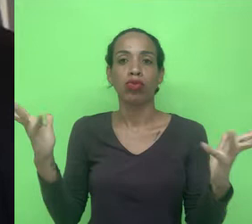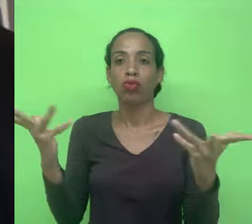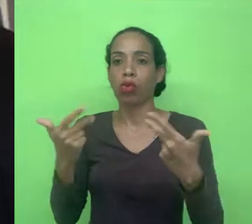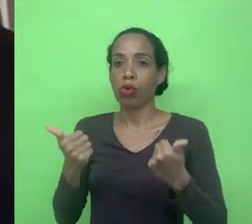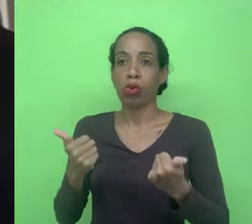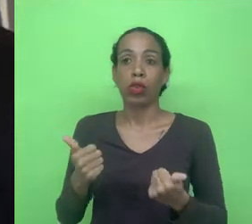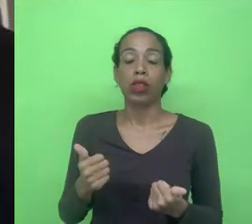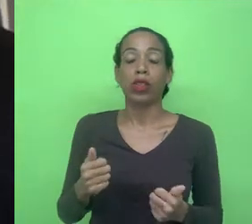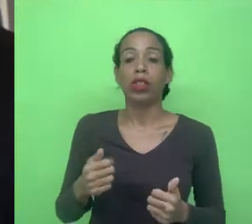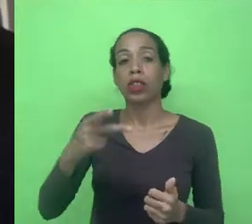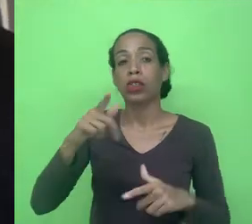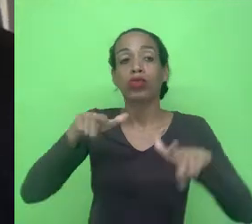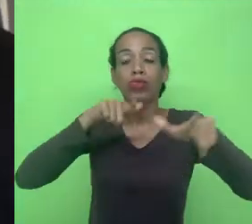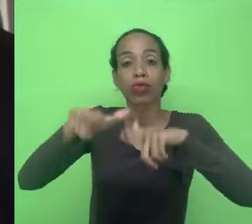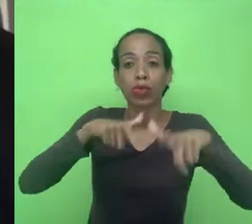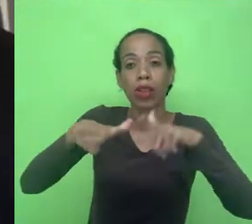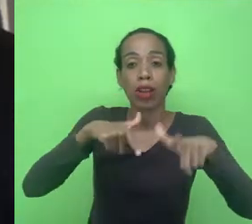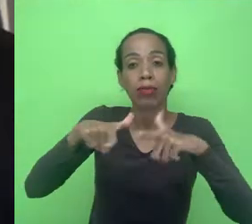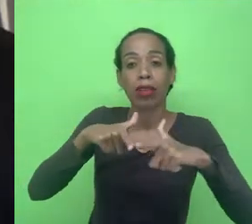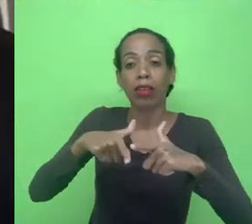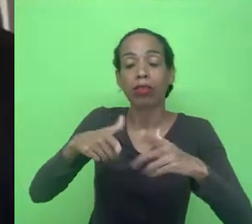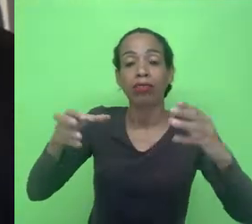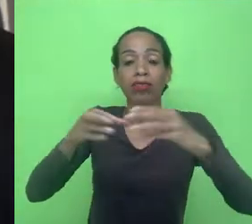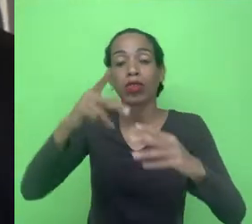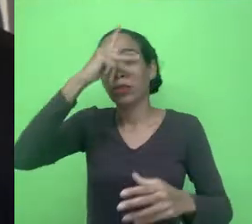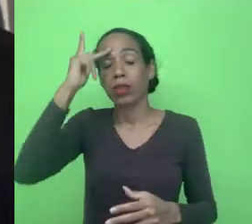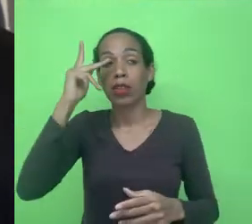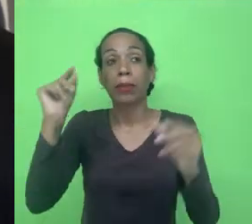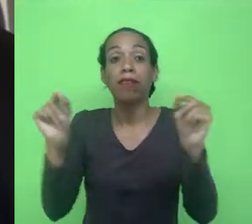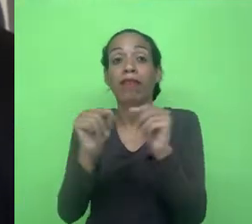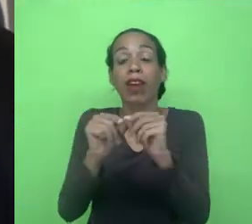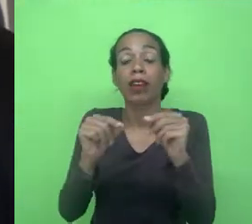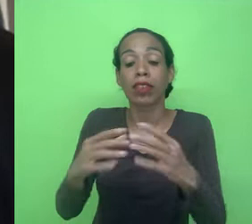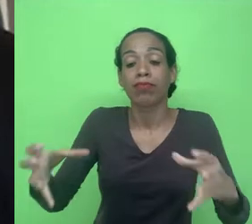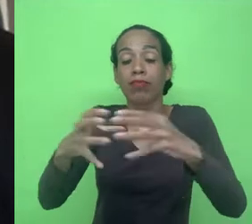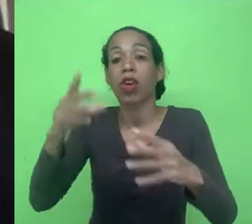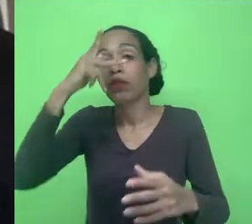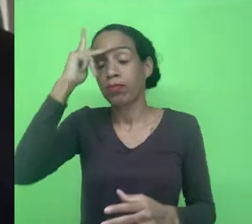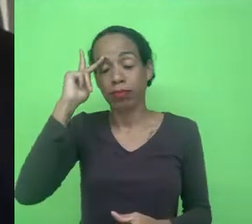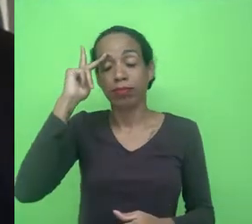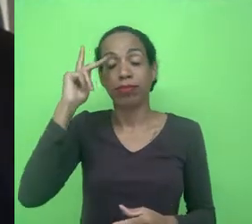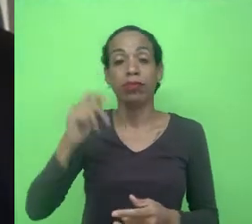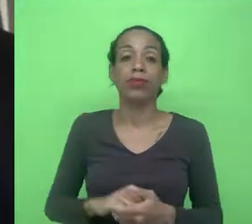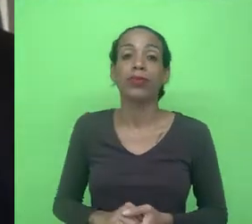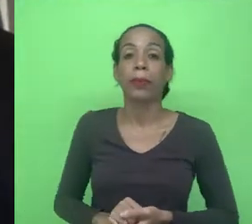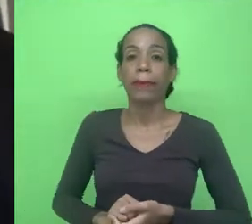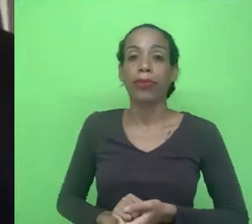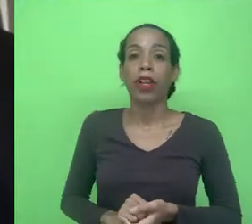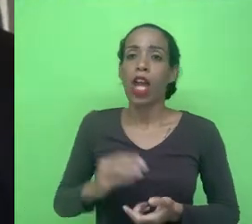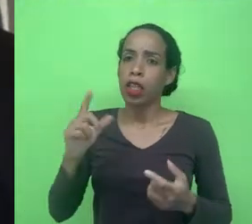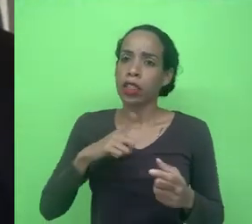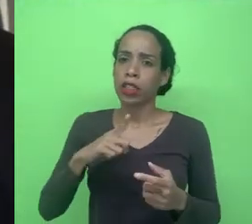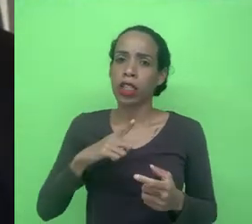funcionamentos da sociedade, para a formação da sociedade em si. Então, isso tem